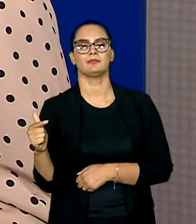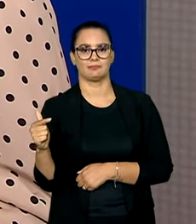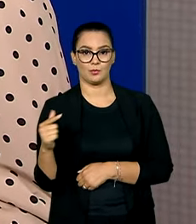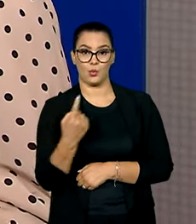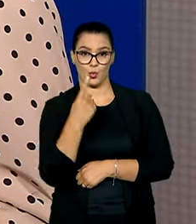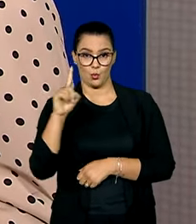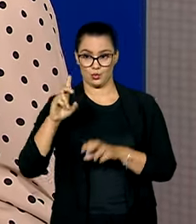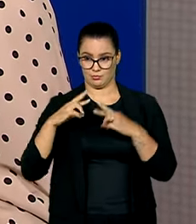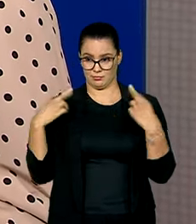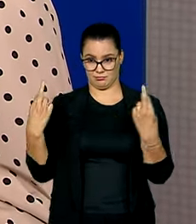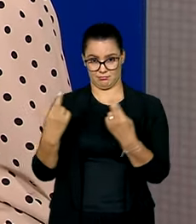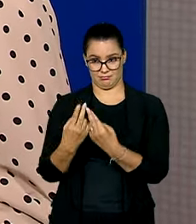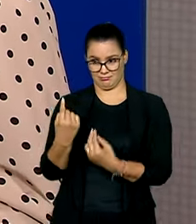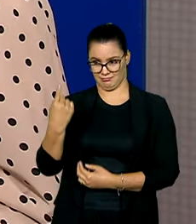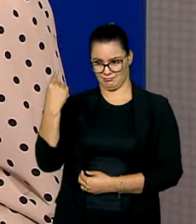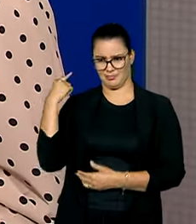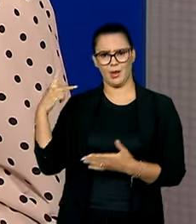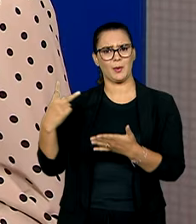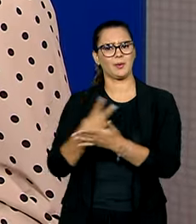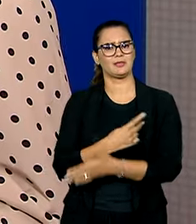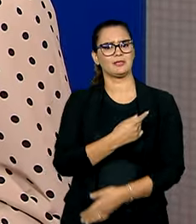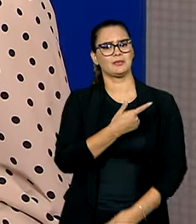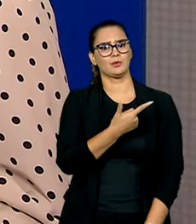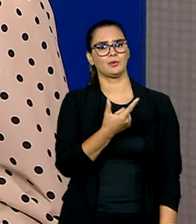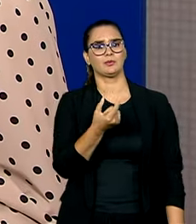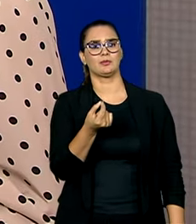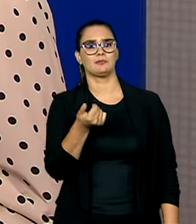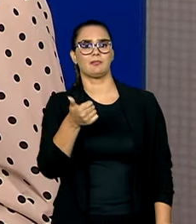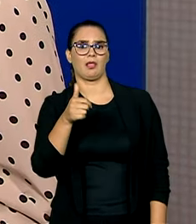conferência foi realizada em 2015.